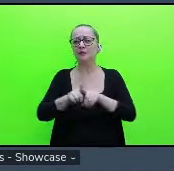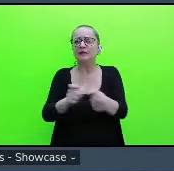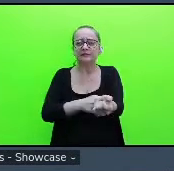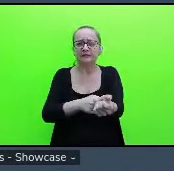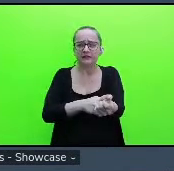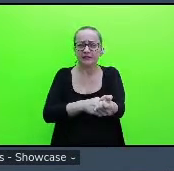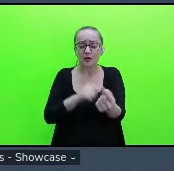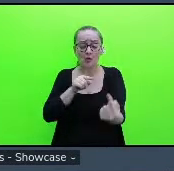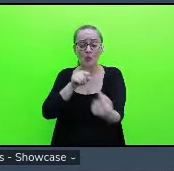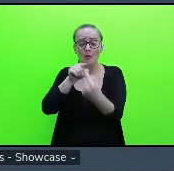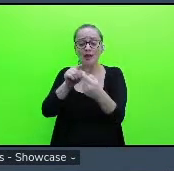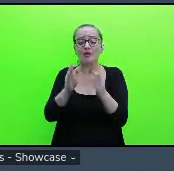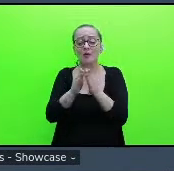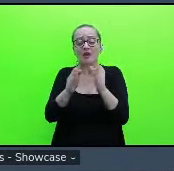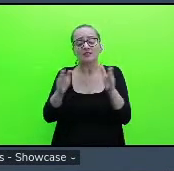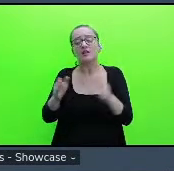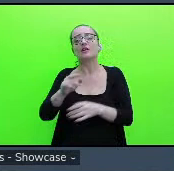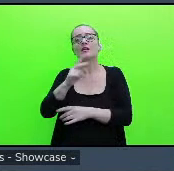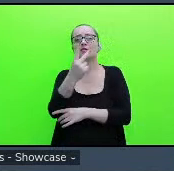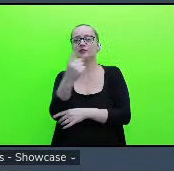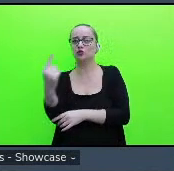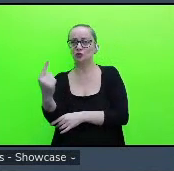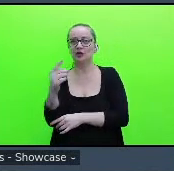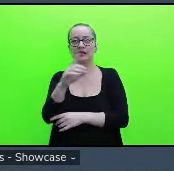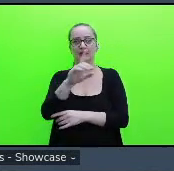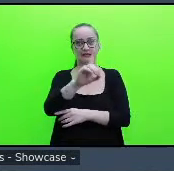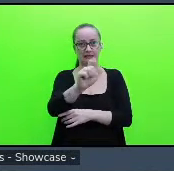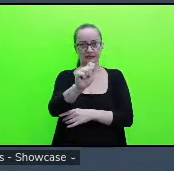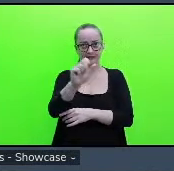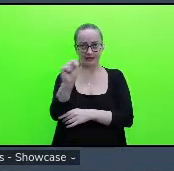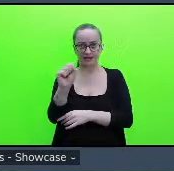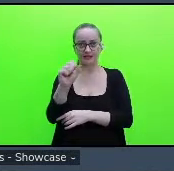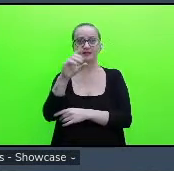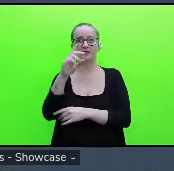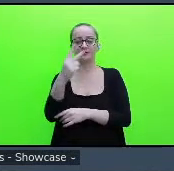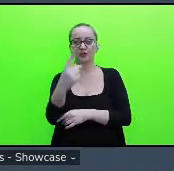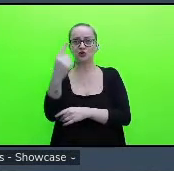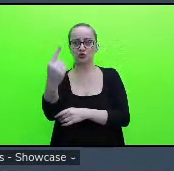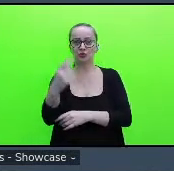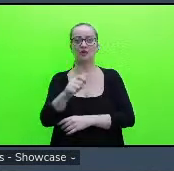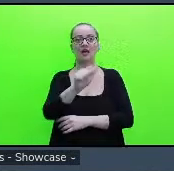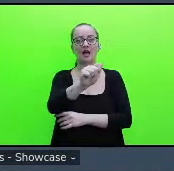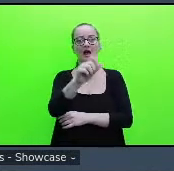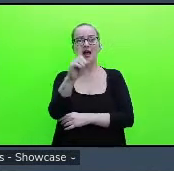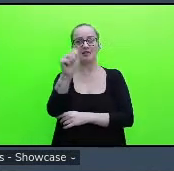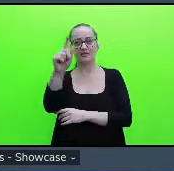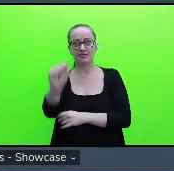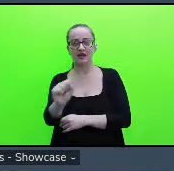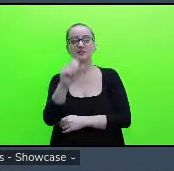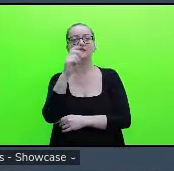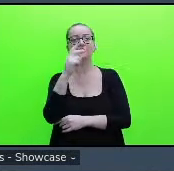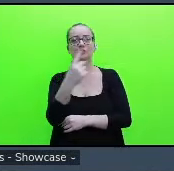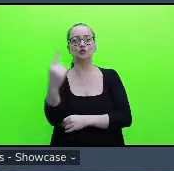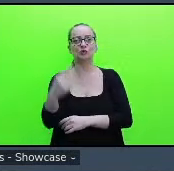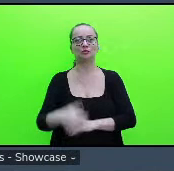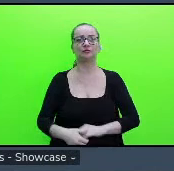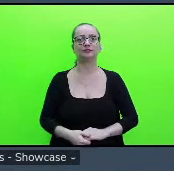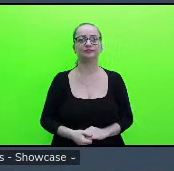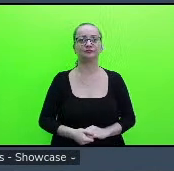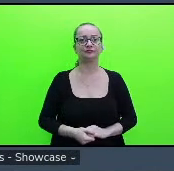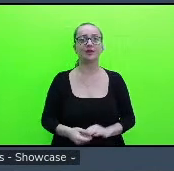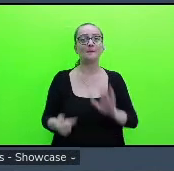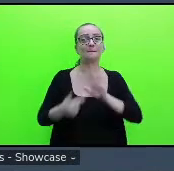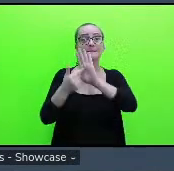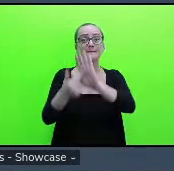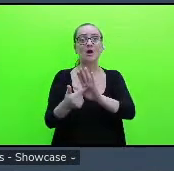DAS 21 a DAS 21 ela classifica os sintomas